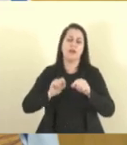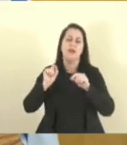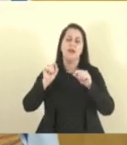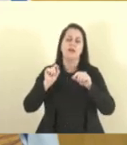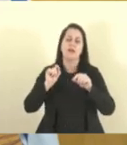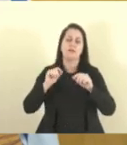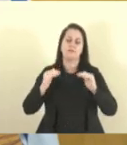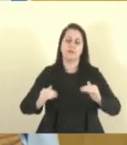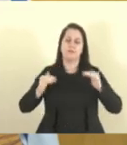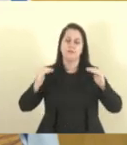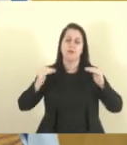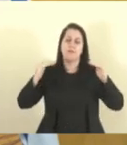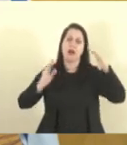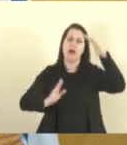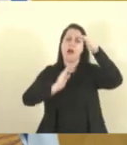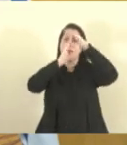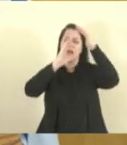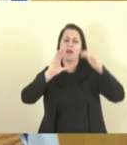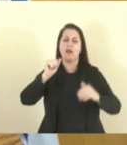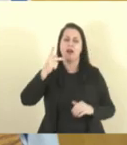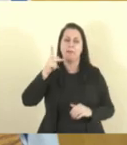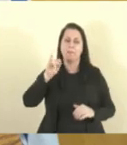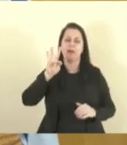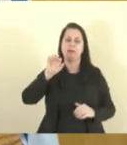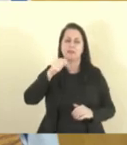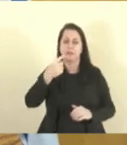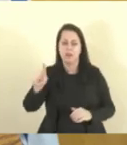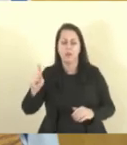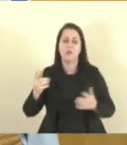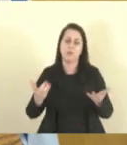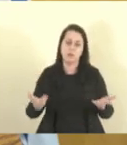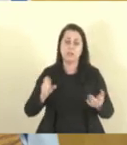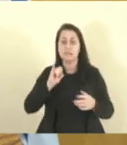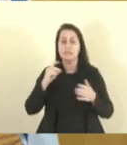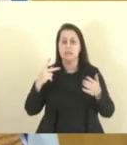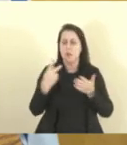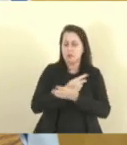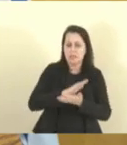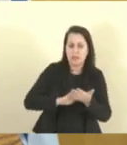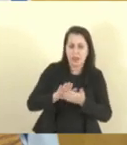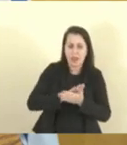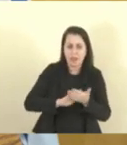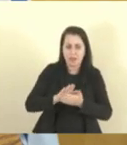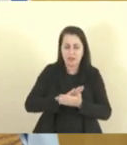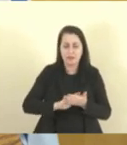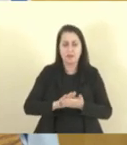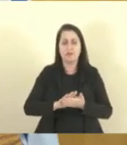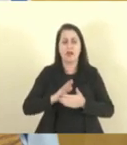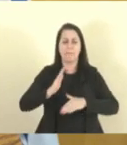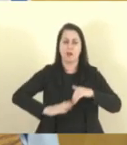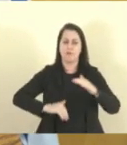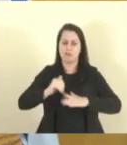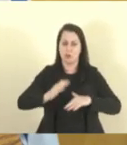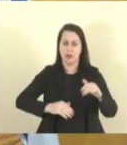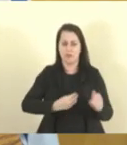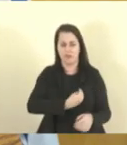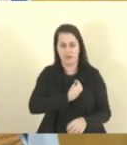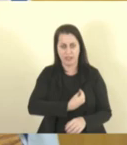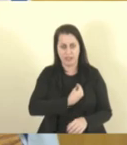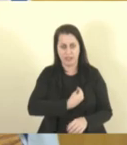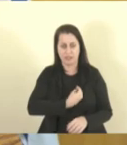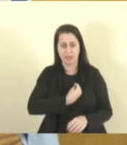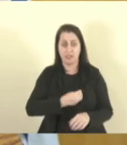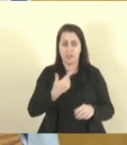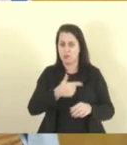capitão, que eles possam, se nada acontecer diferente na vida profissional deles, e eles não tiverem